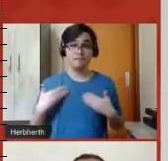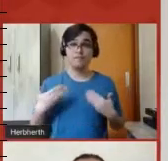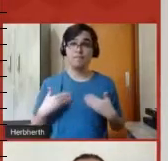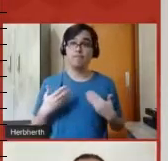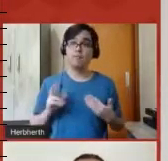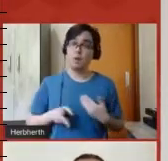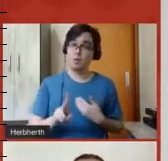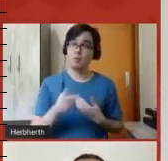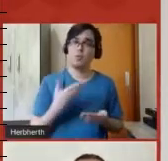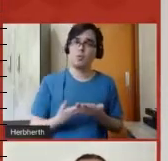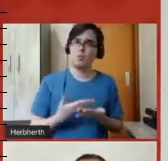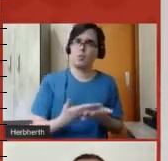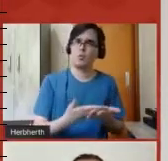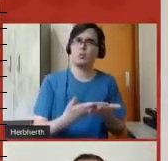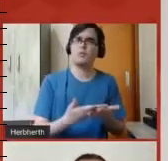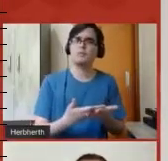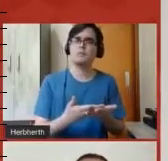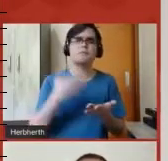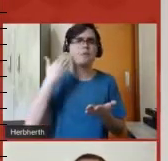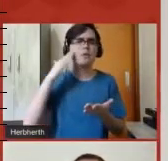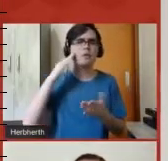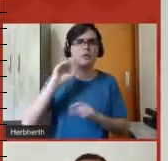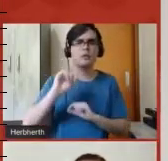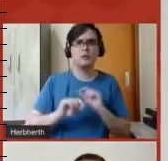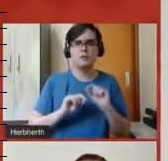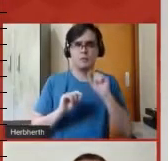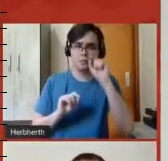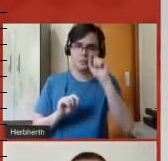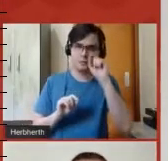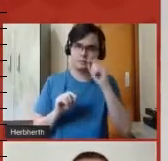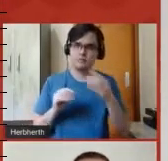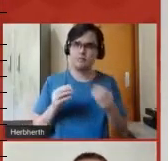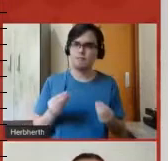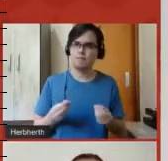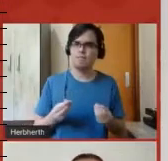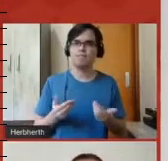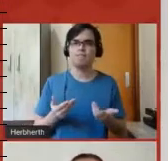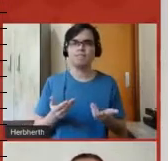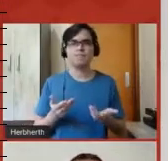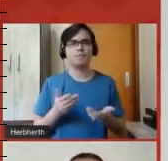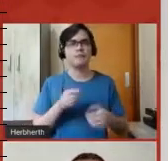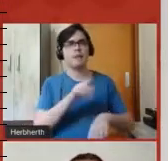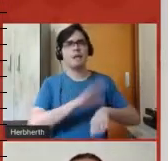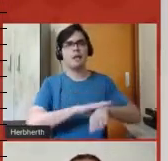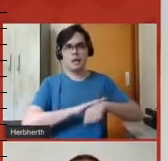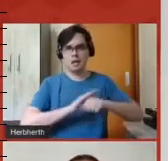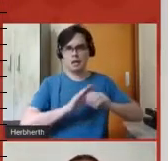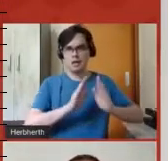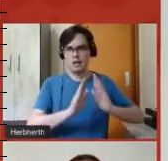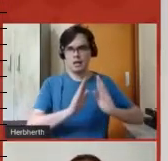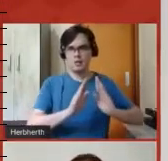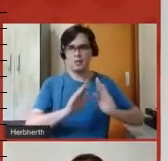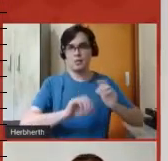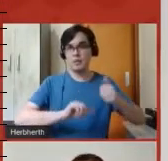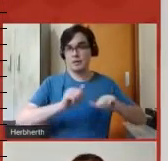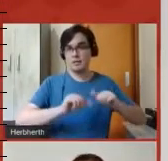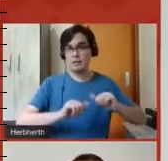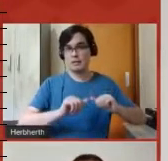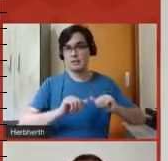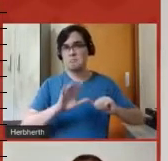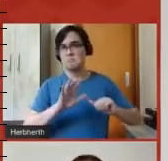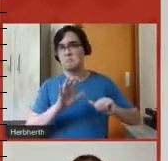sempre tendo essa noção de que os momentos de avaliação, eles sempre estão mais ou menos próximos de mim. O aluno